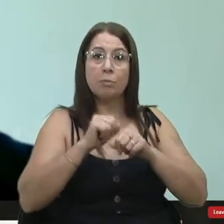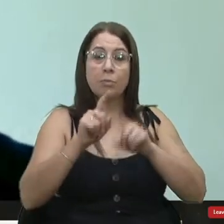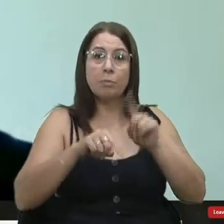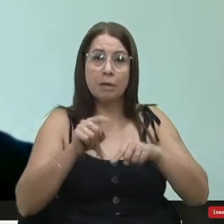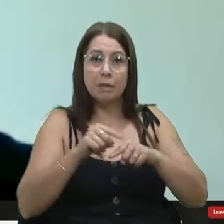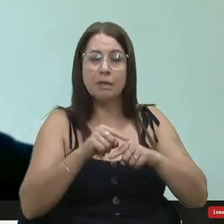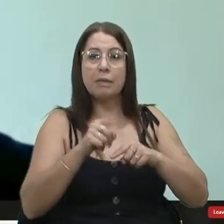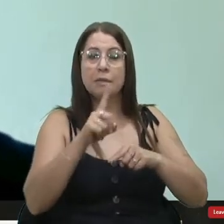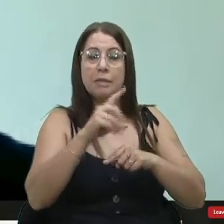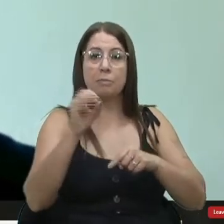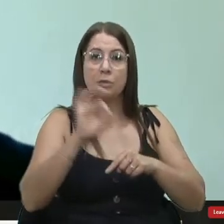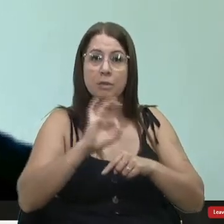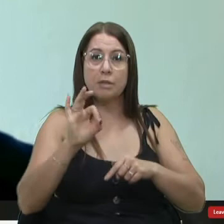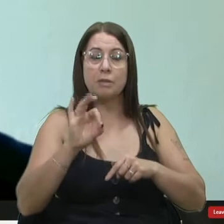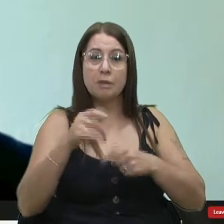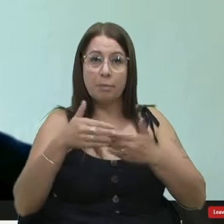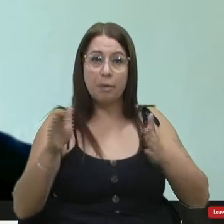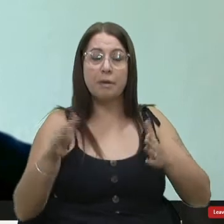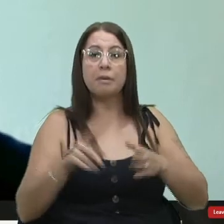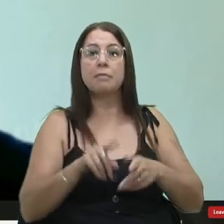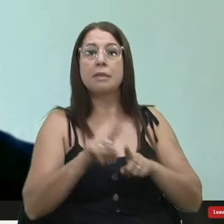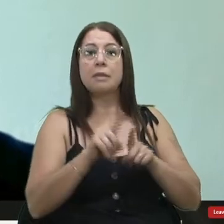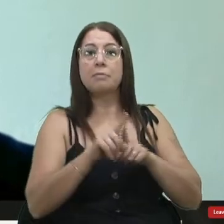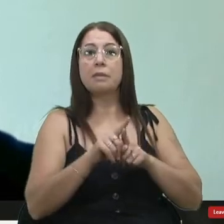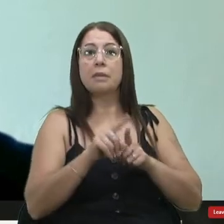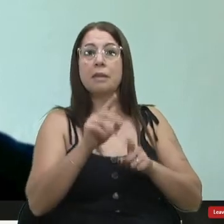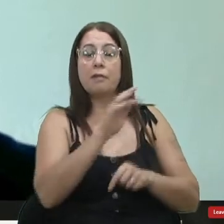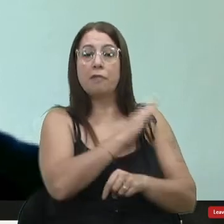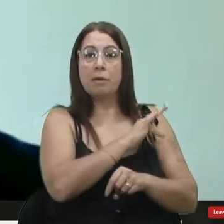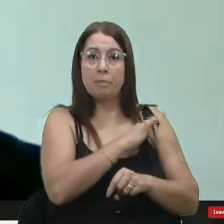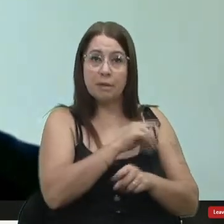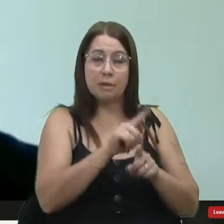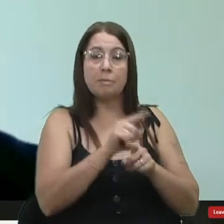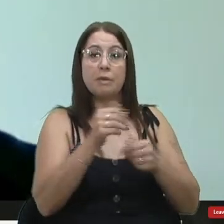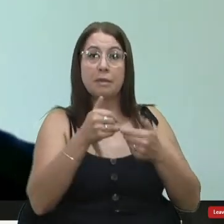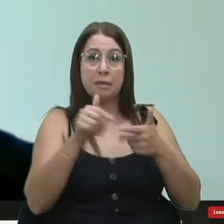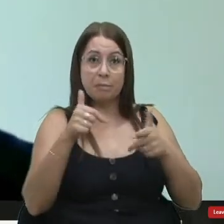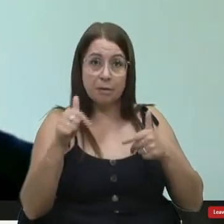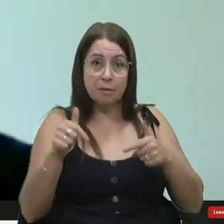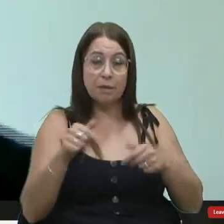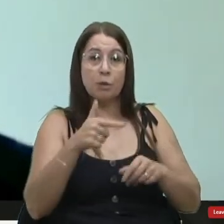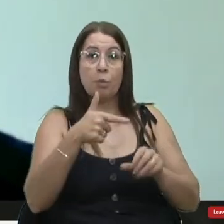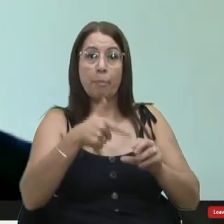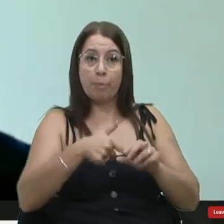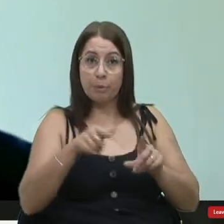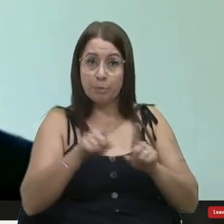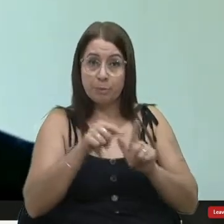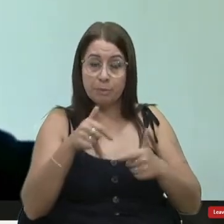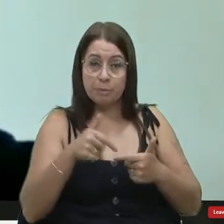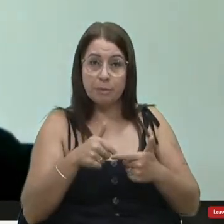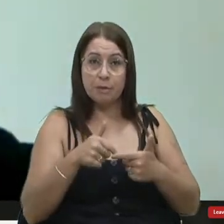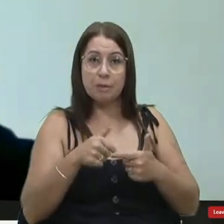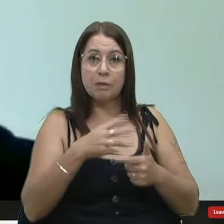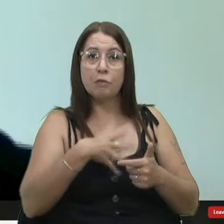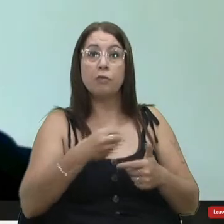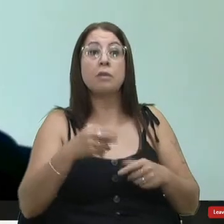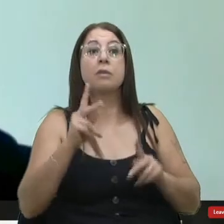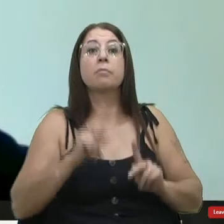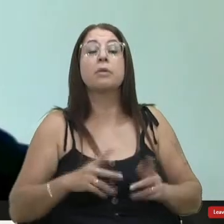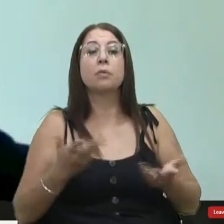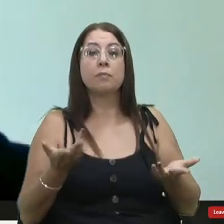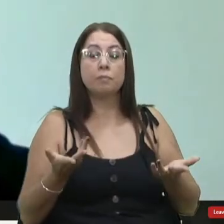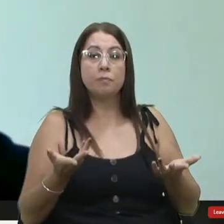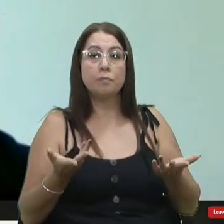tá aberto cem por cento da farmácia tá trabalhando cem por cento do posto de gasolina tá trabalhando e os filhos dessas pessoas